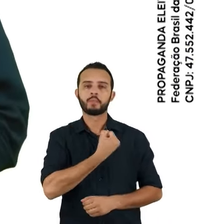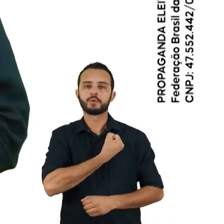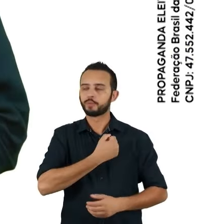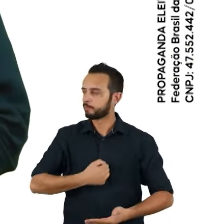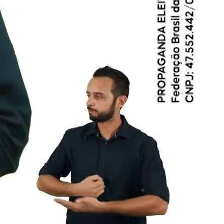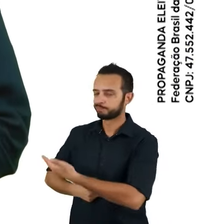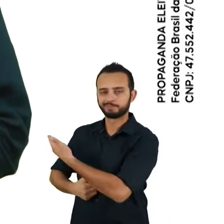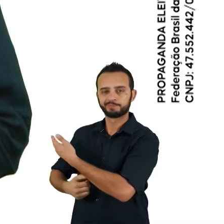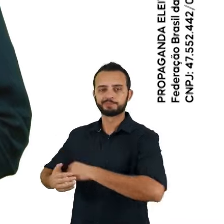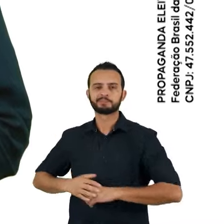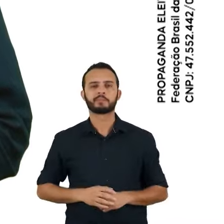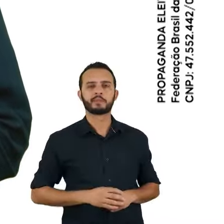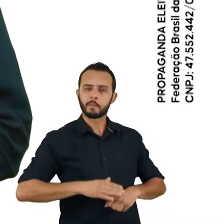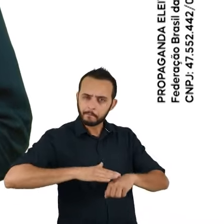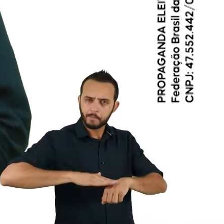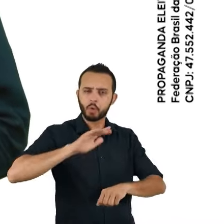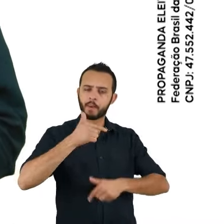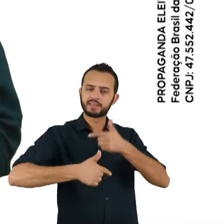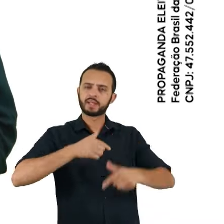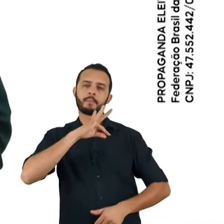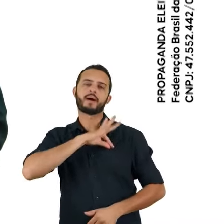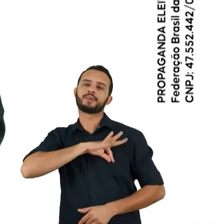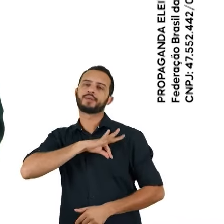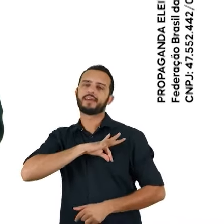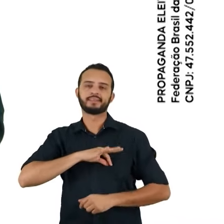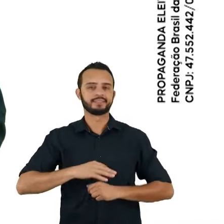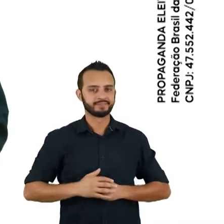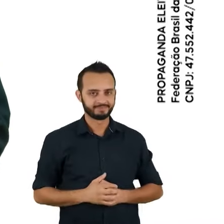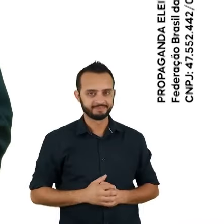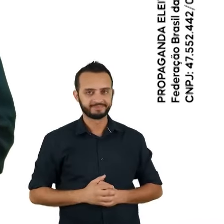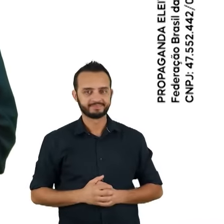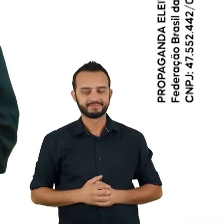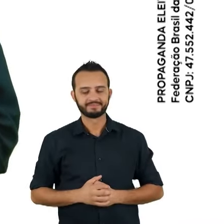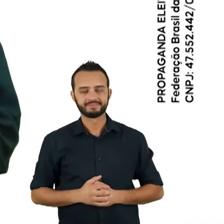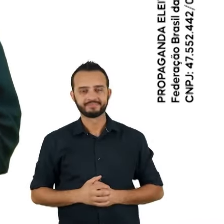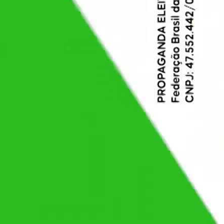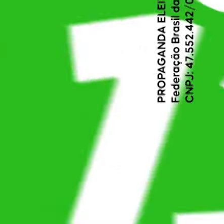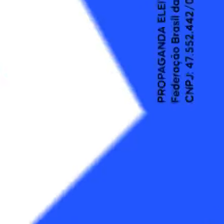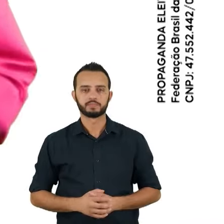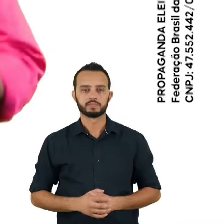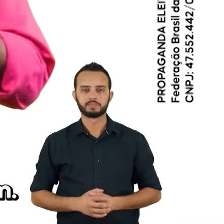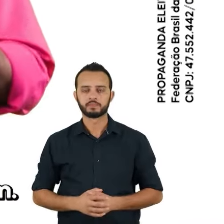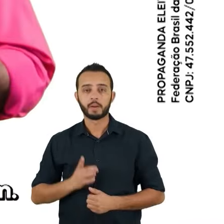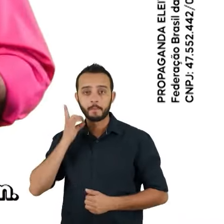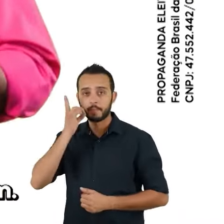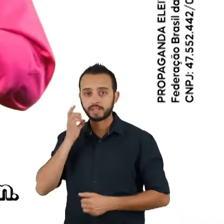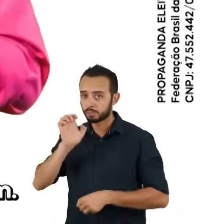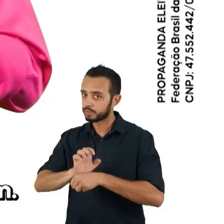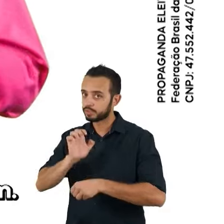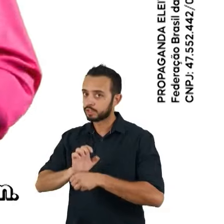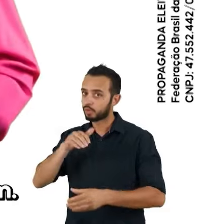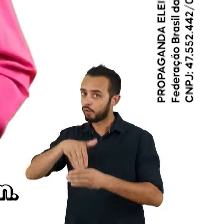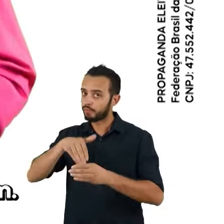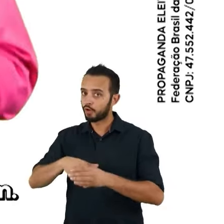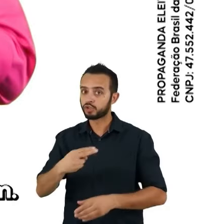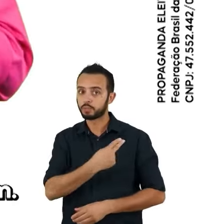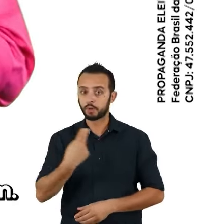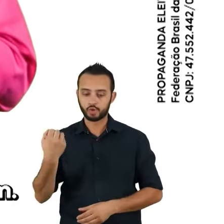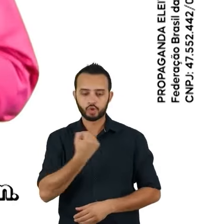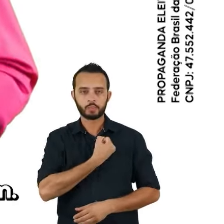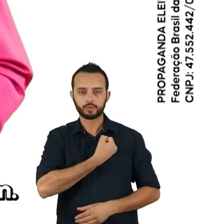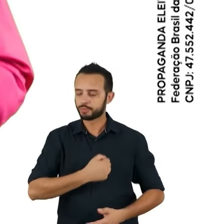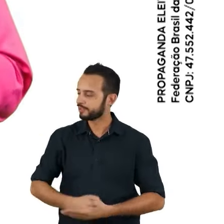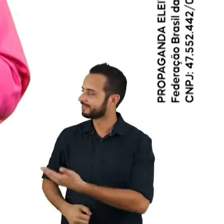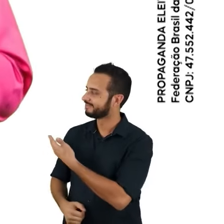Luiz César Bueno, 13188, pela geração de emprego e renda. Vote para deputado estadual